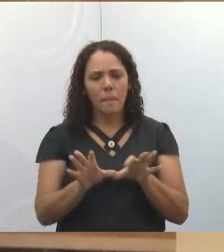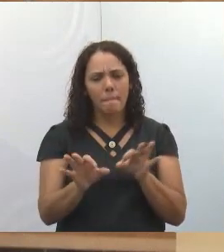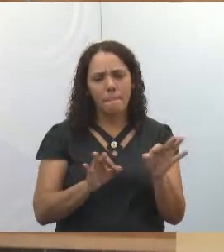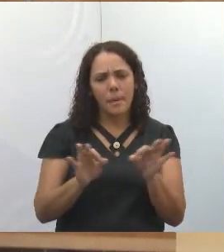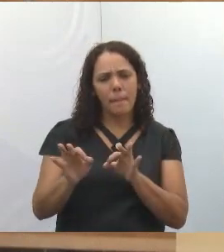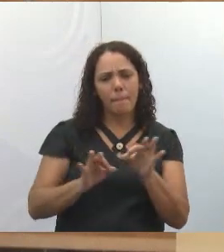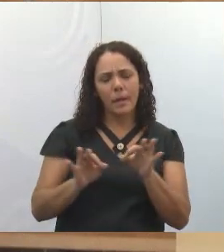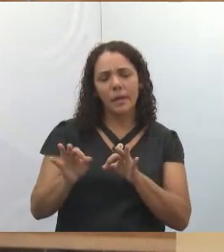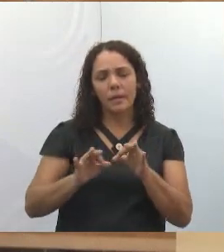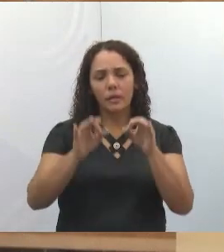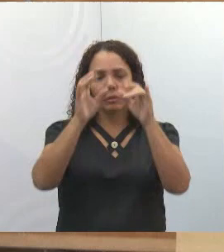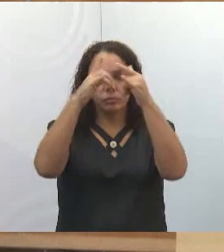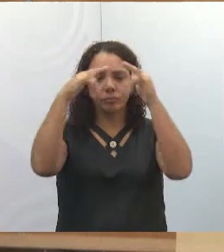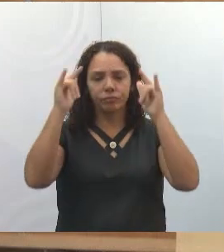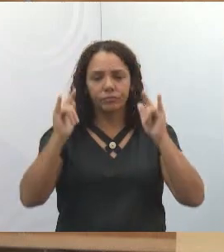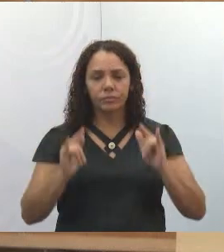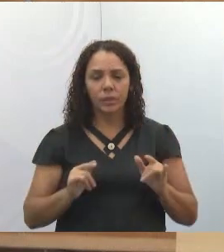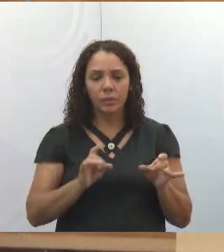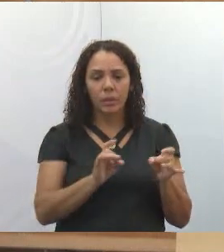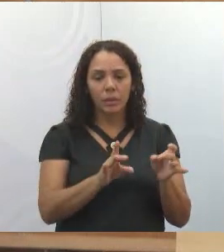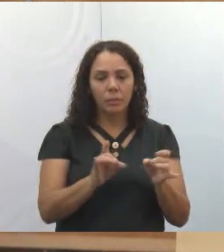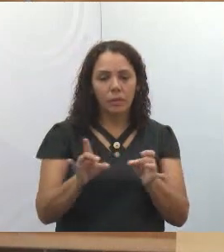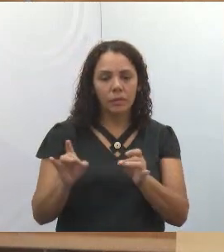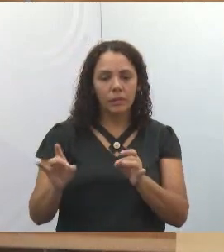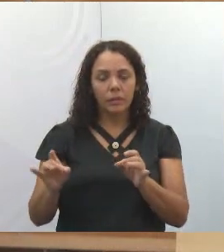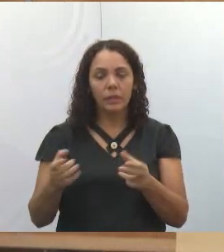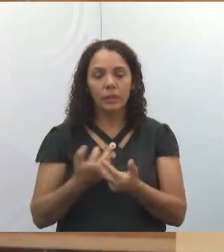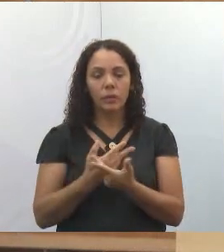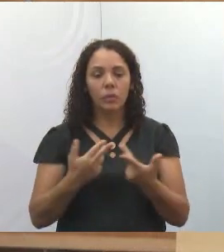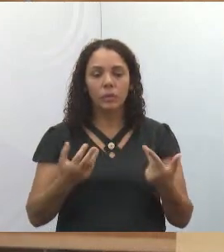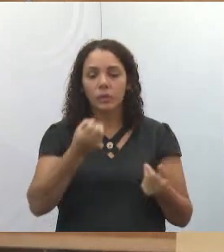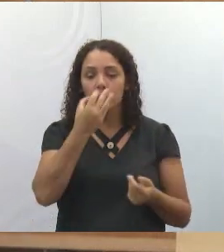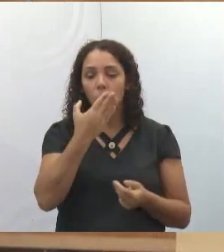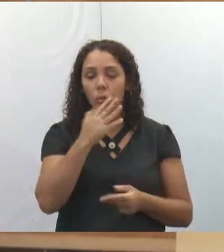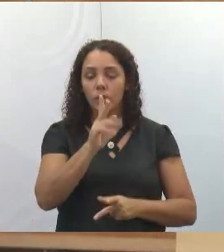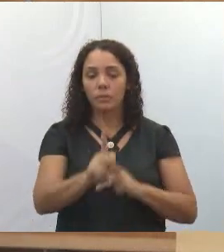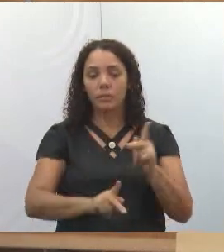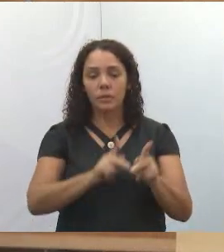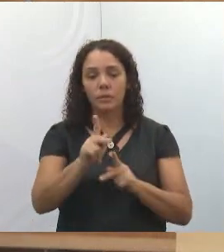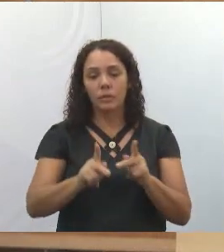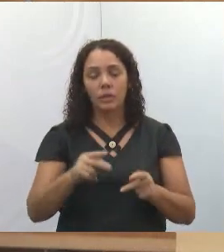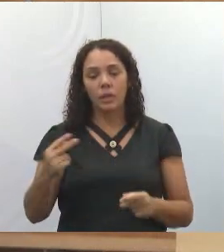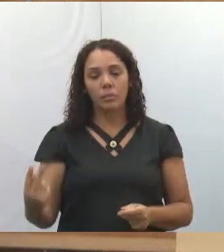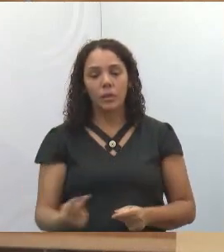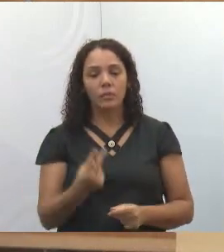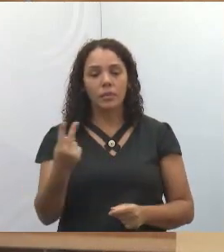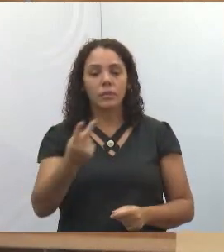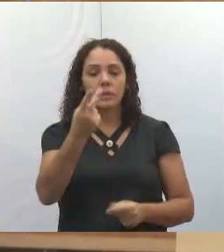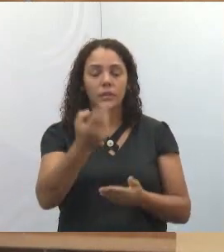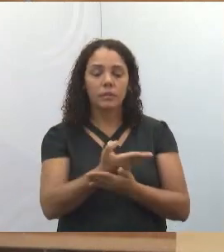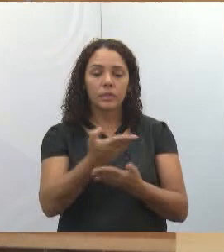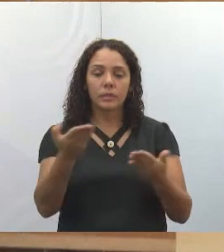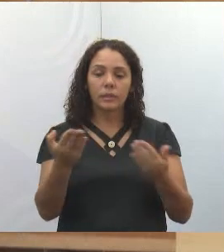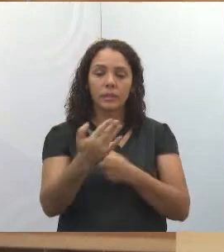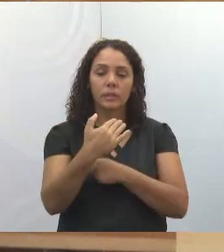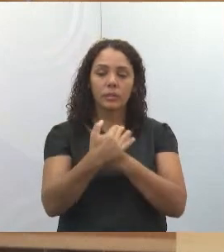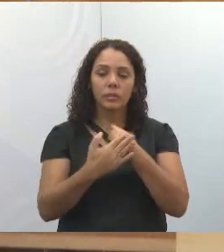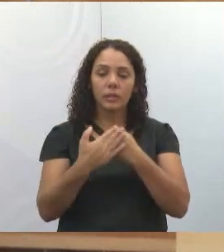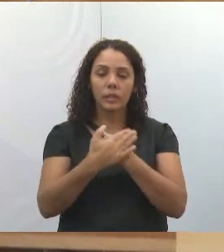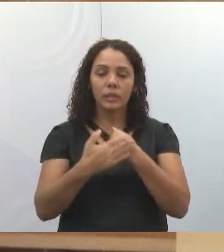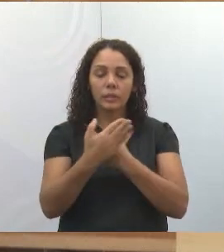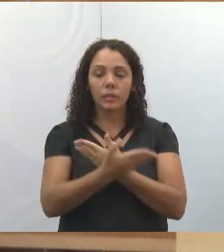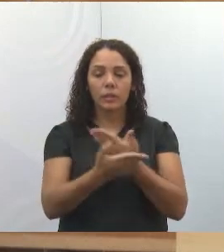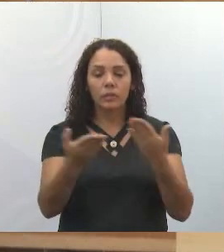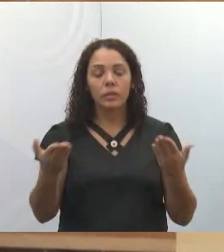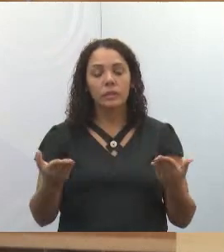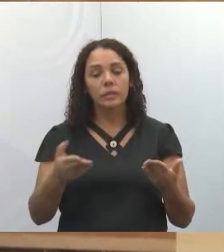banca e levando produtos de qualidade a todos os munícipes. Então, é minha valorização a vocês, meu carinho a vocês, que